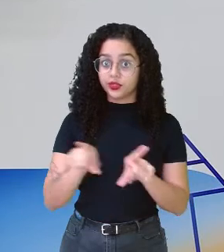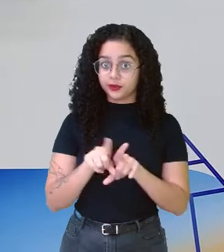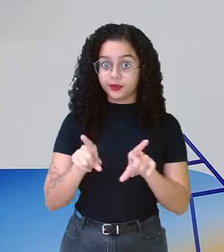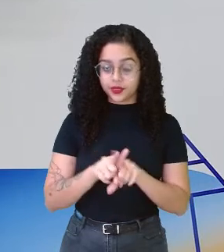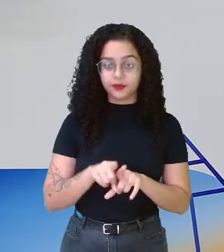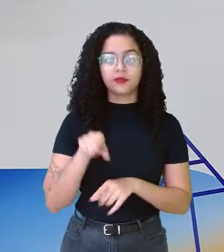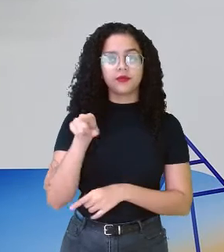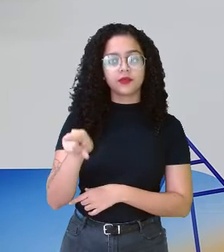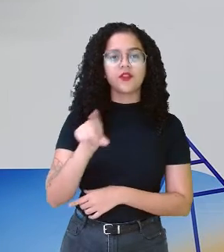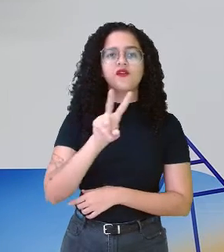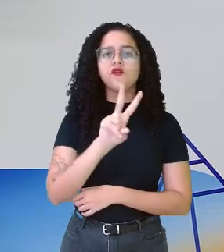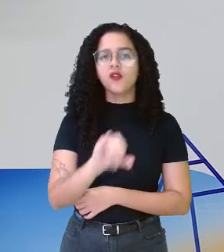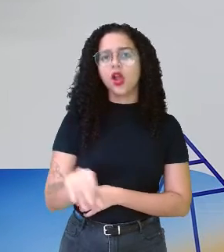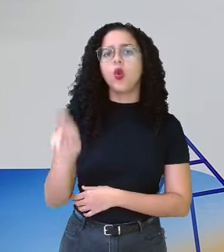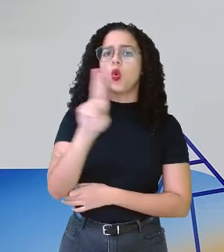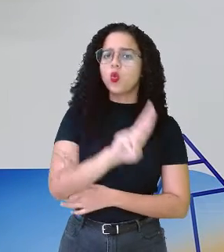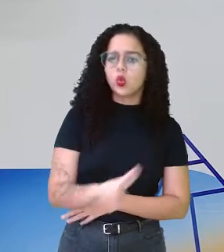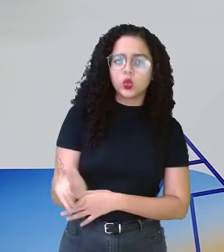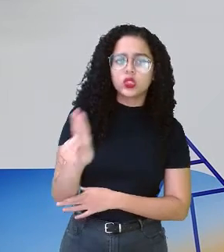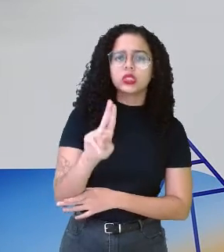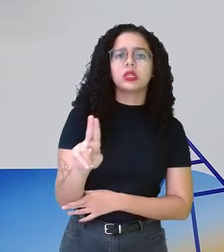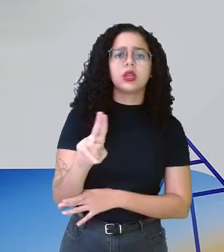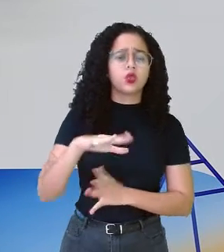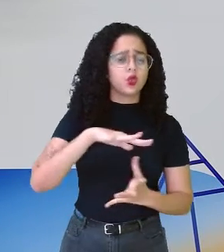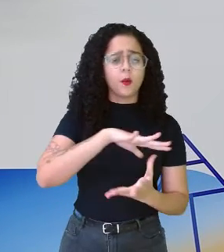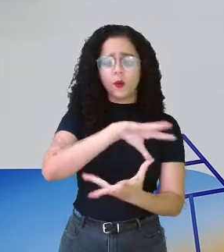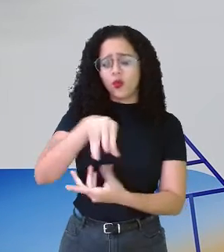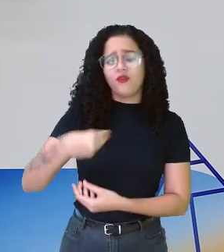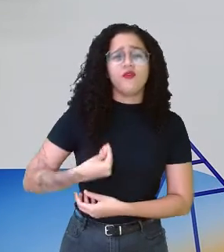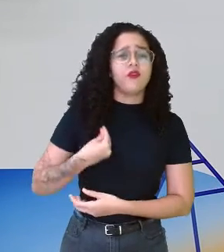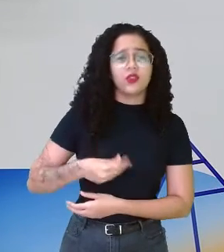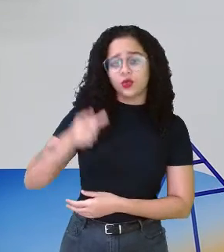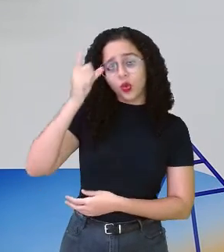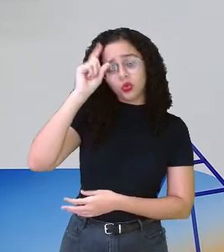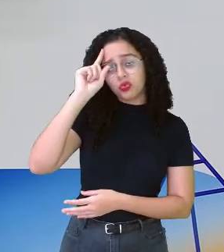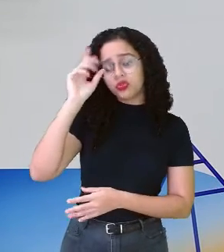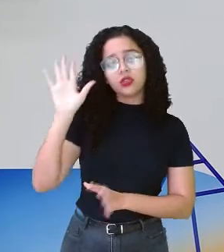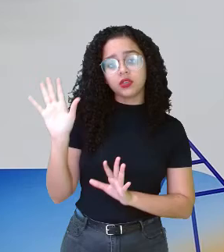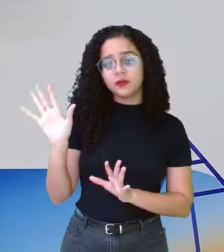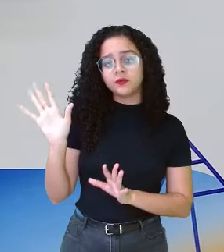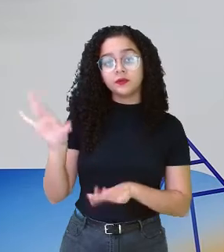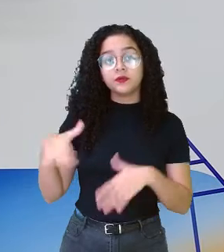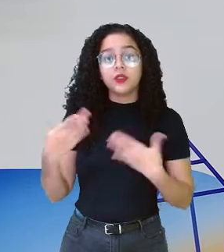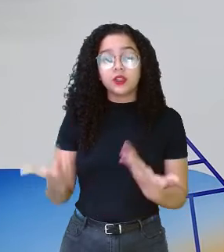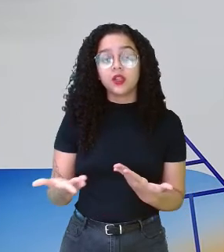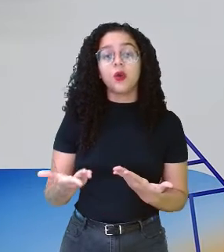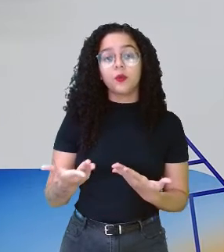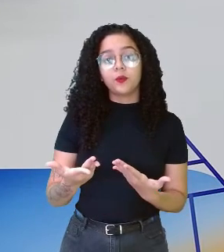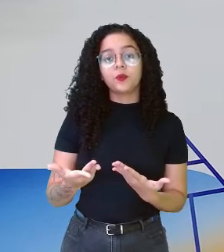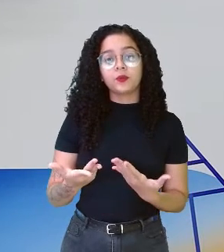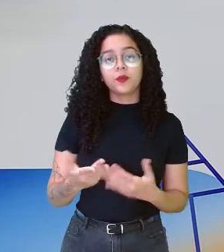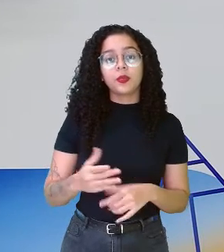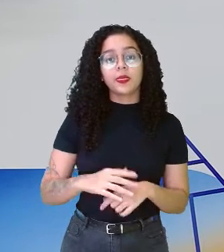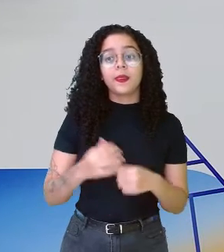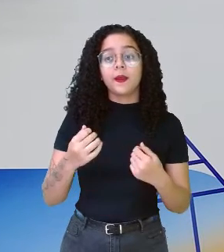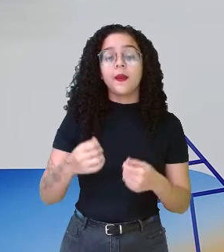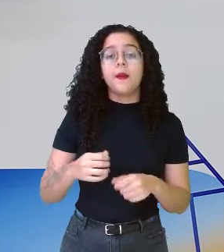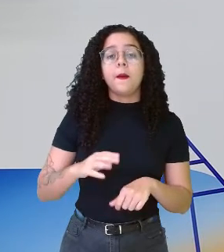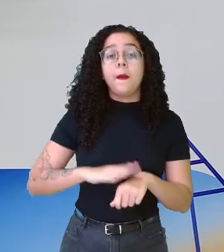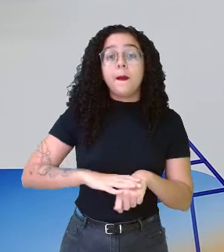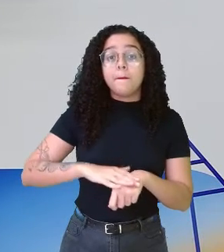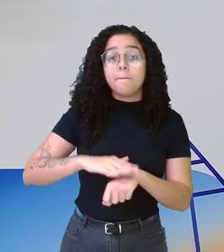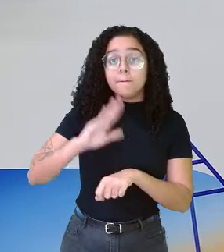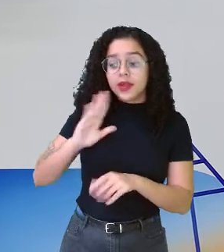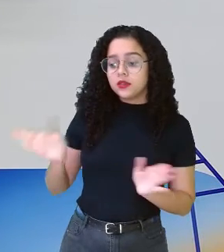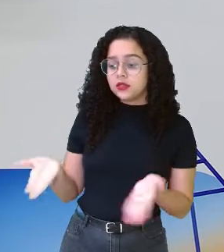que ele vai utilizar no mundo, na vida, diariamente. Então, quanto mais o uso da escrita